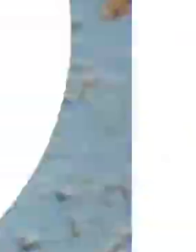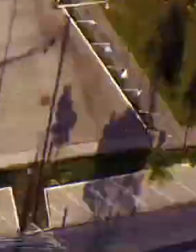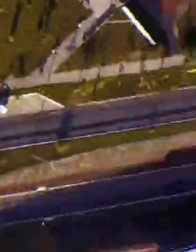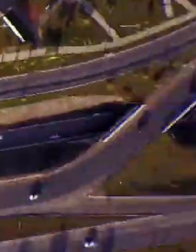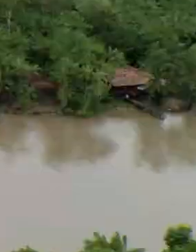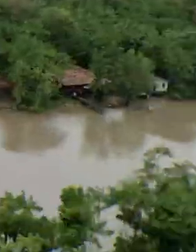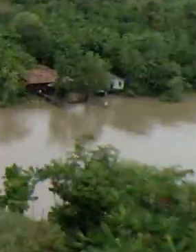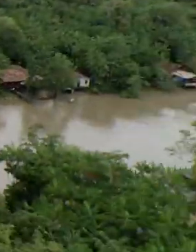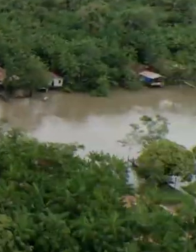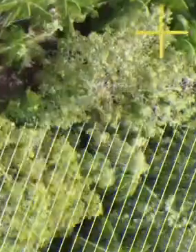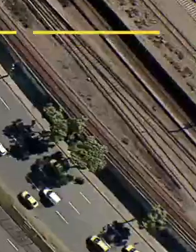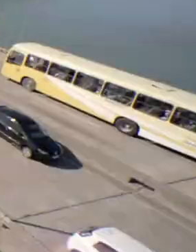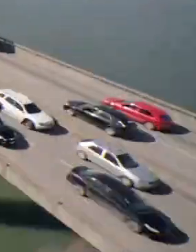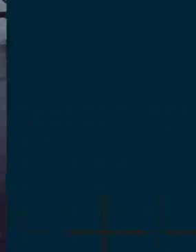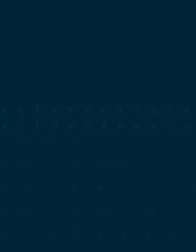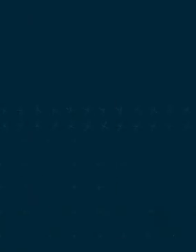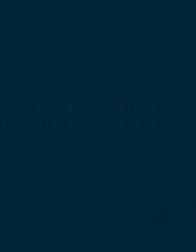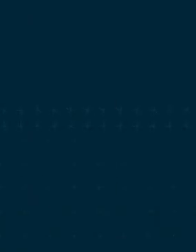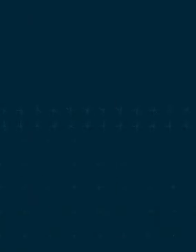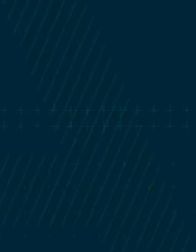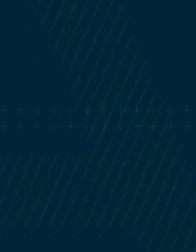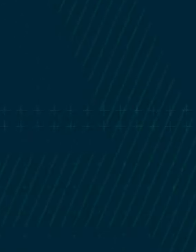Obrigada. Obrigada.